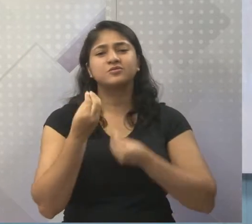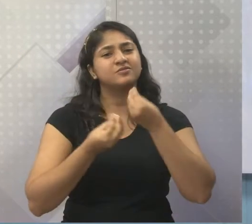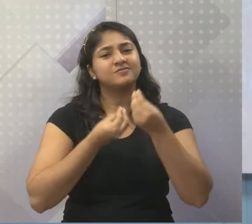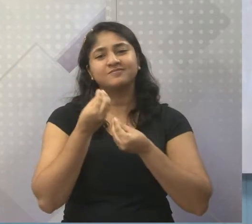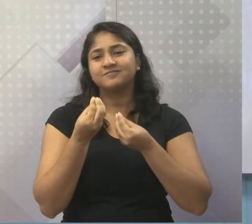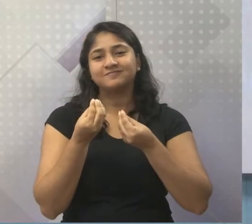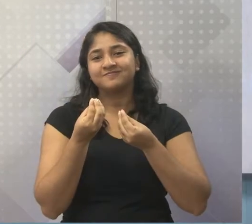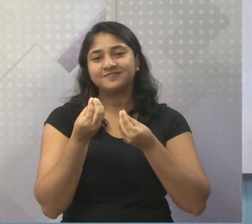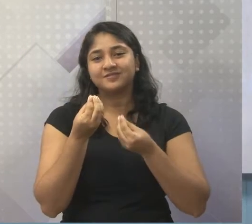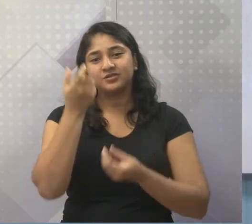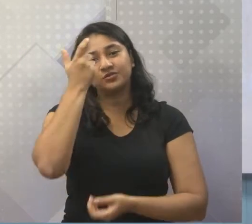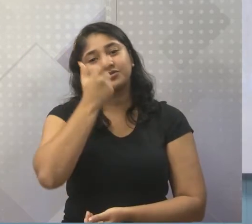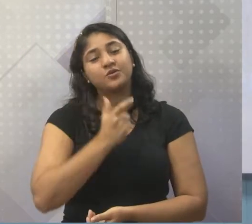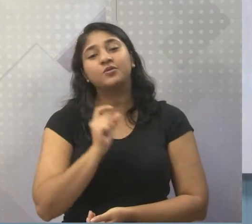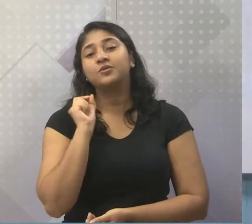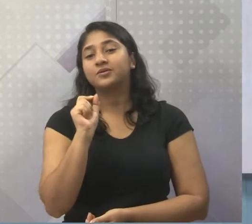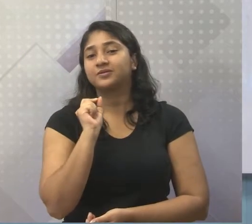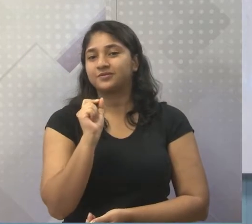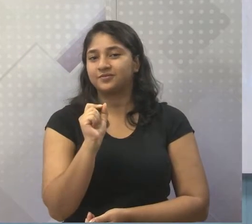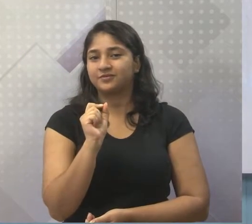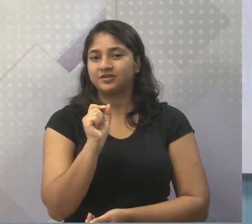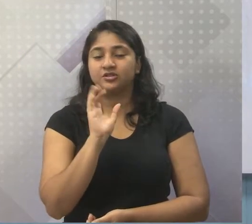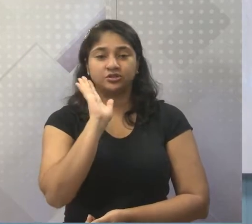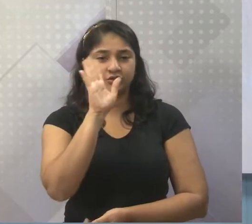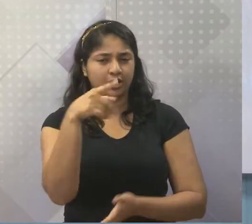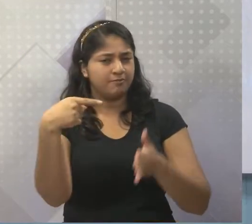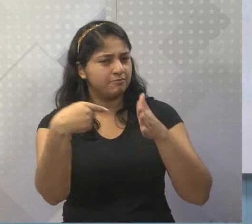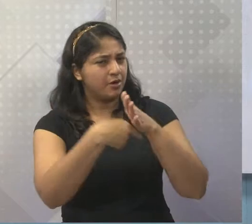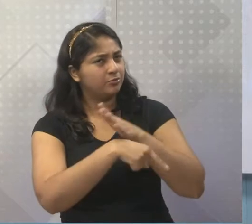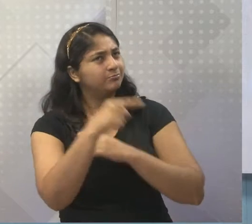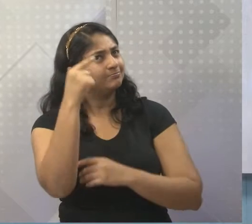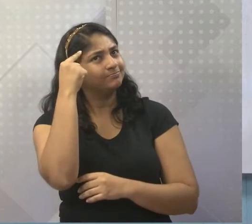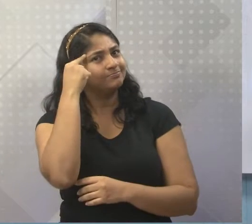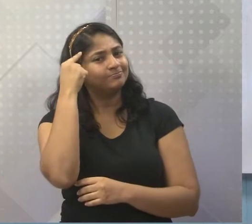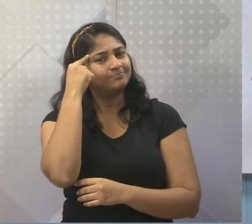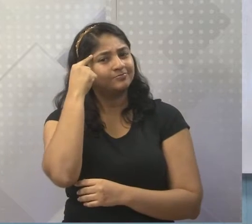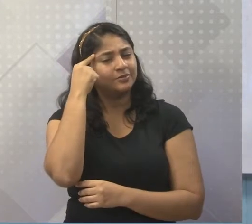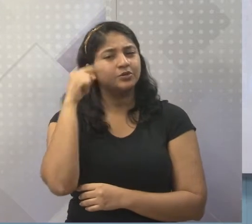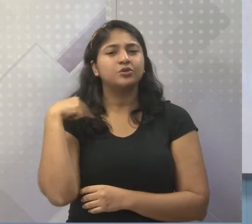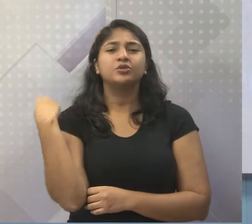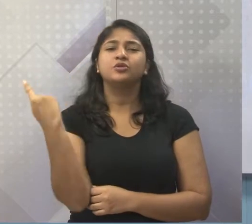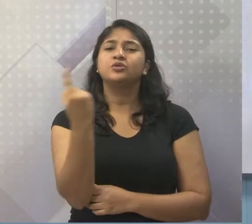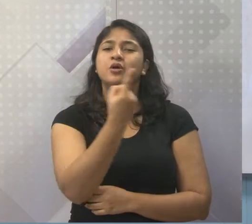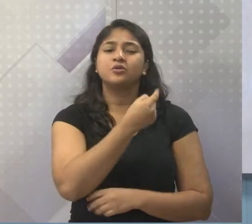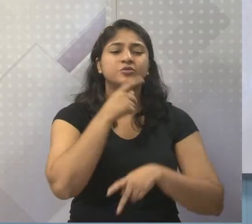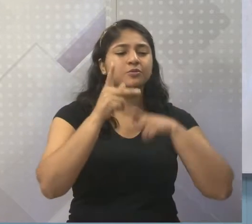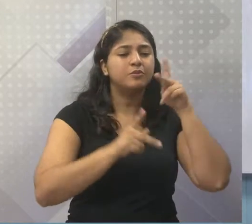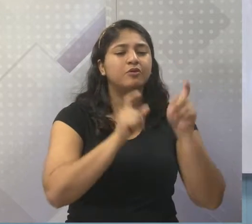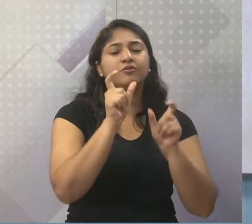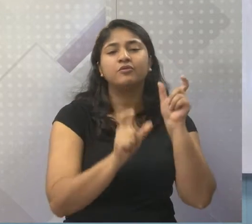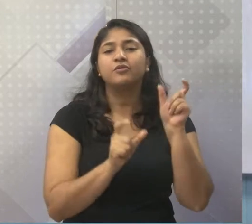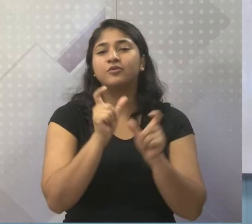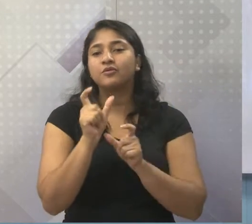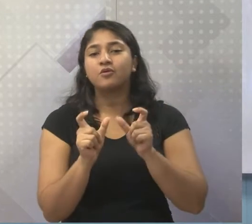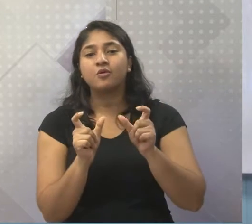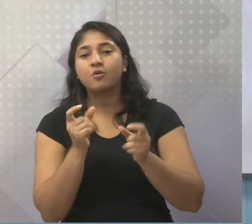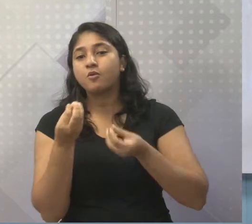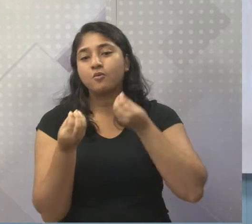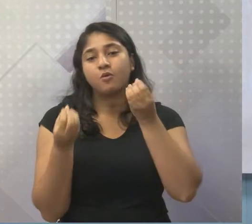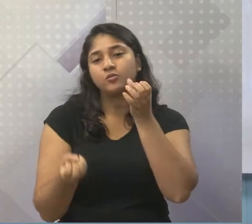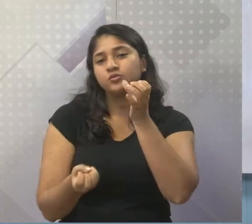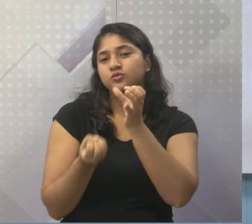Alguém já aí parou para se perguntar, né? Quem somos nós? De onde nós viemos, nós